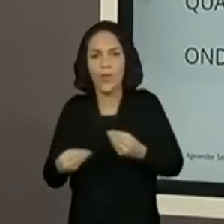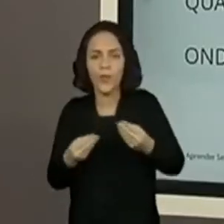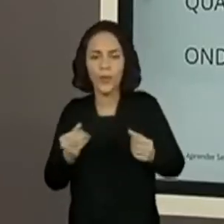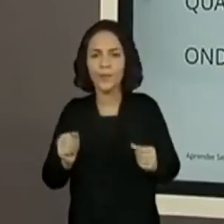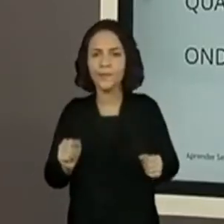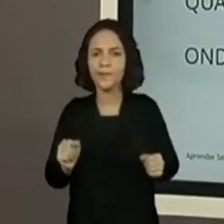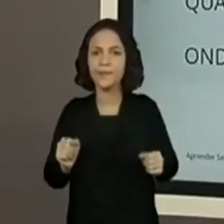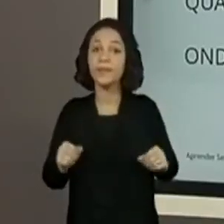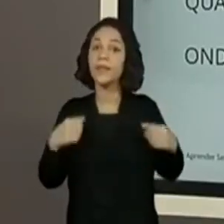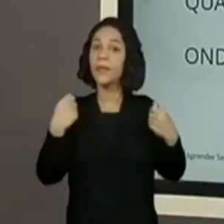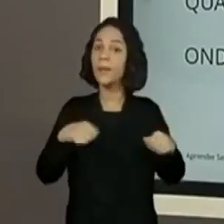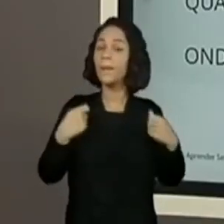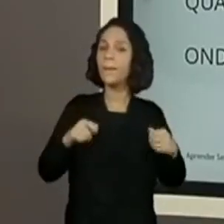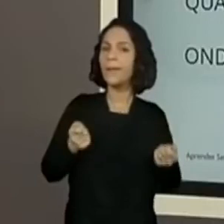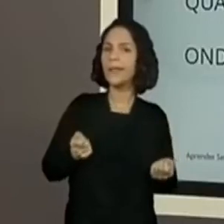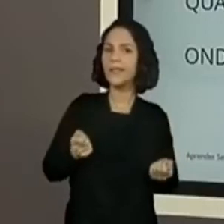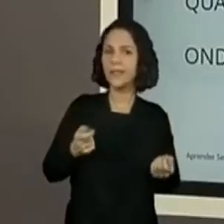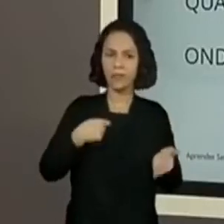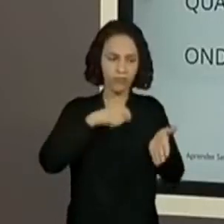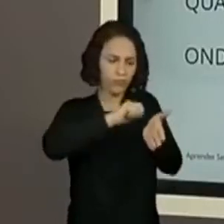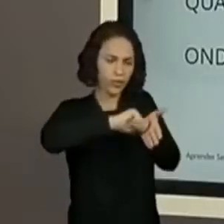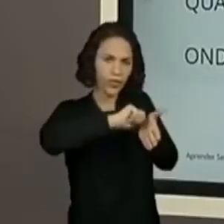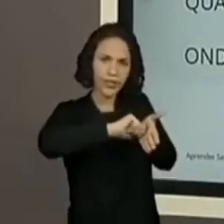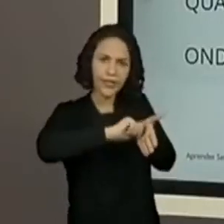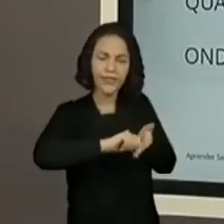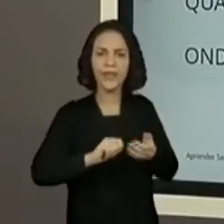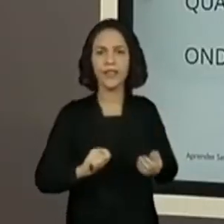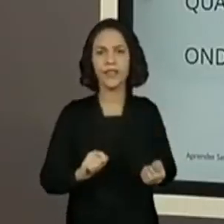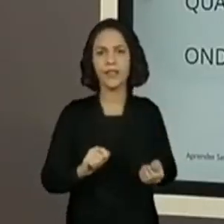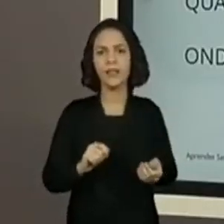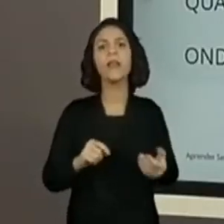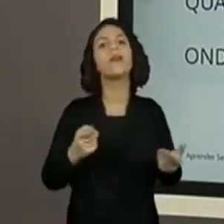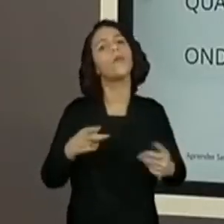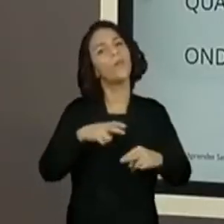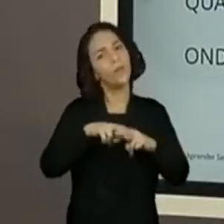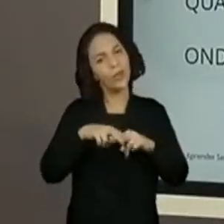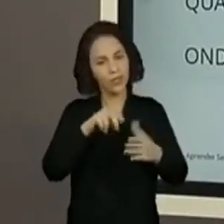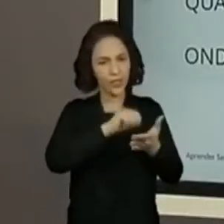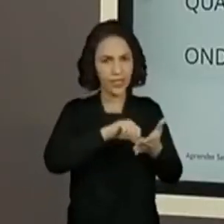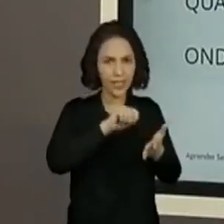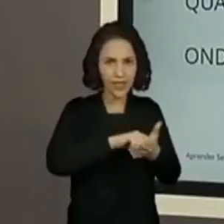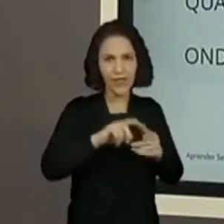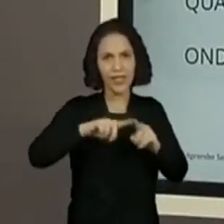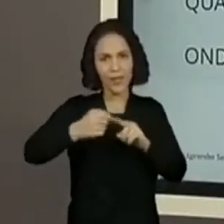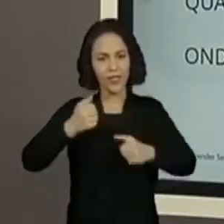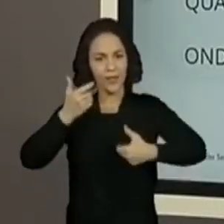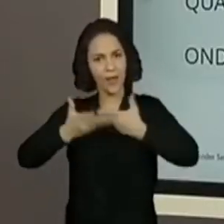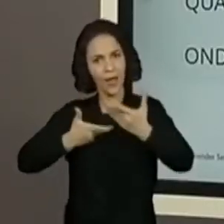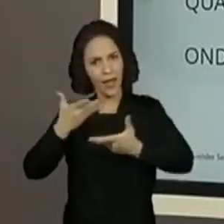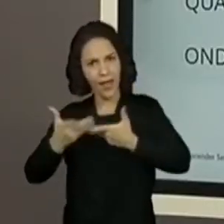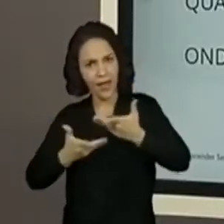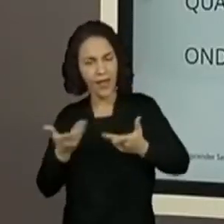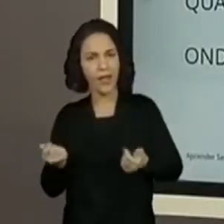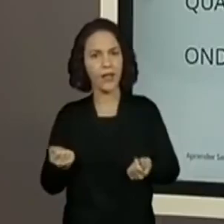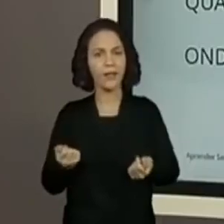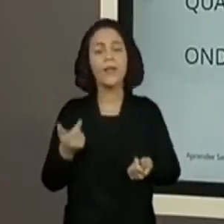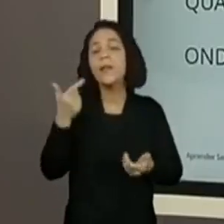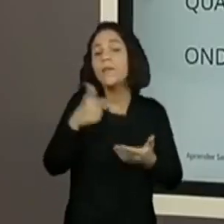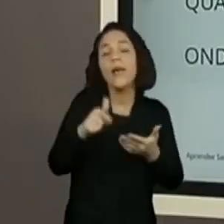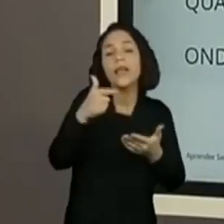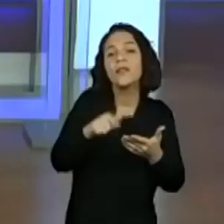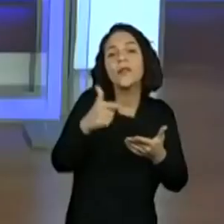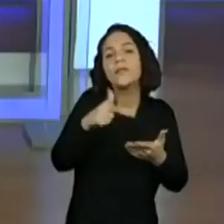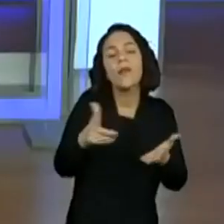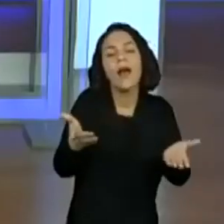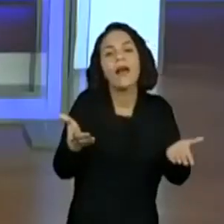montar, vai precisar fazer escrito. Como é a gente vai fazer o nosso? Por isso, a gente vai escrever? O mais que a gente vai precisar? Importante, professora